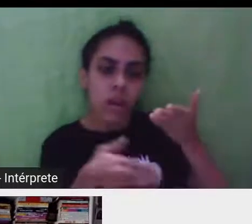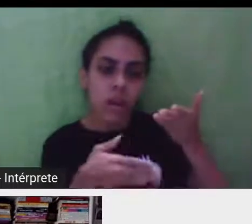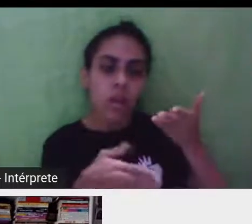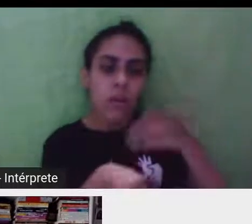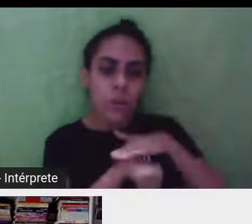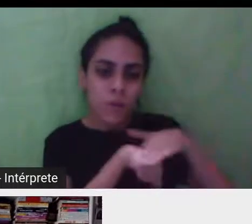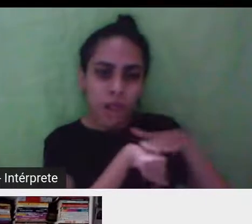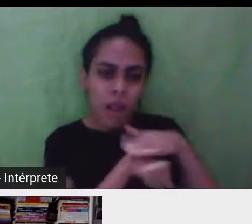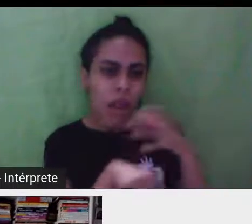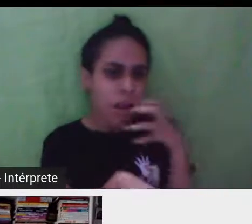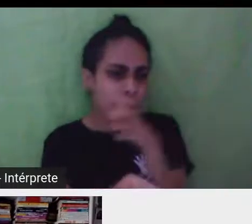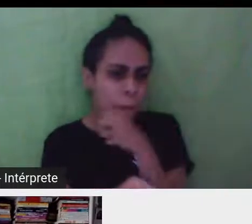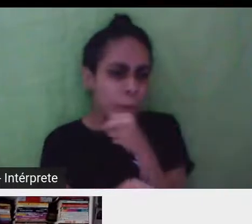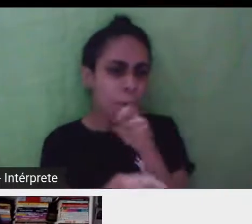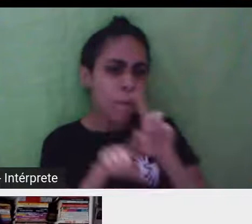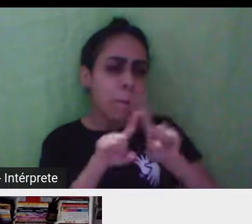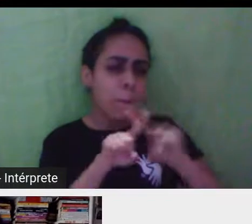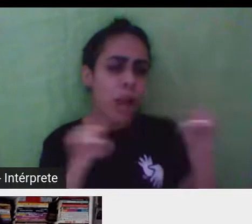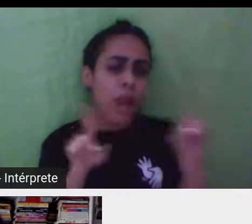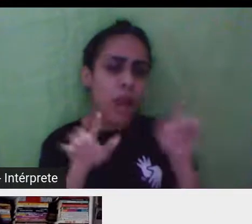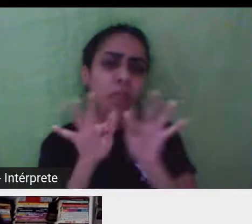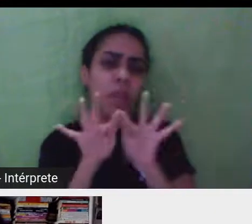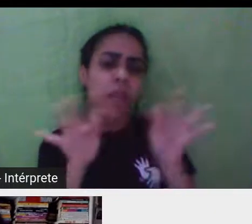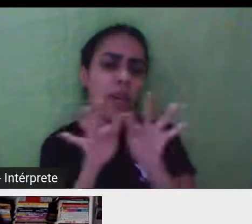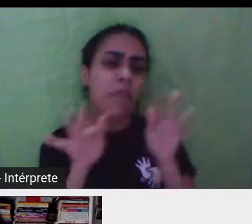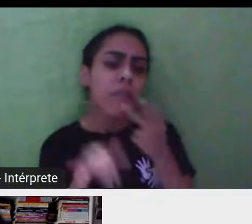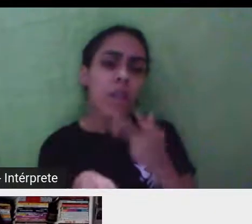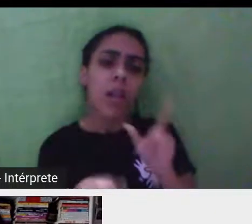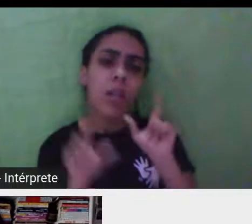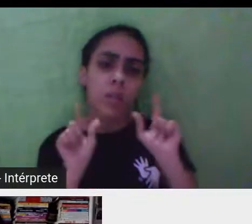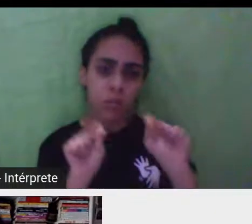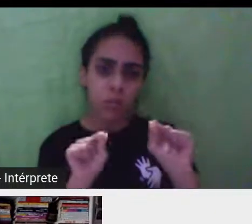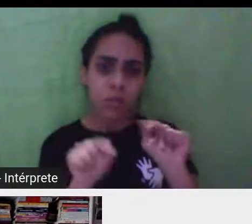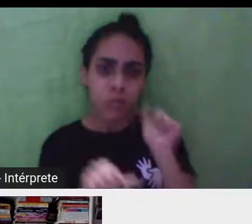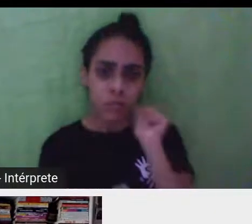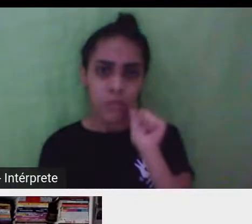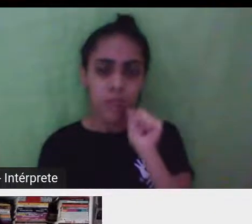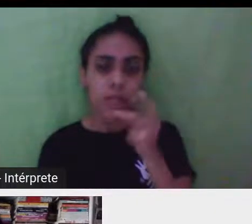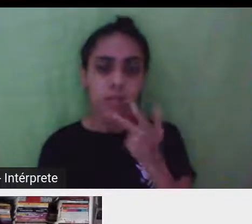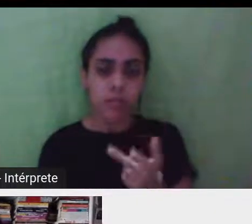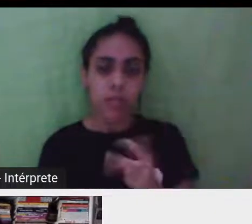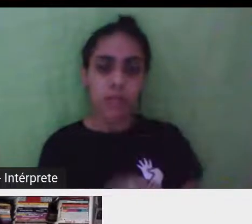desse diálogo que ficou é que ela disse assim,